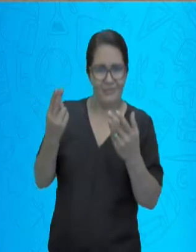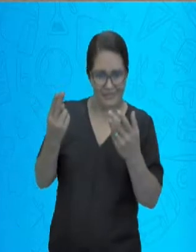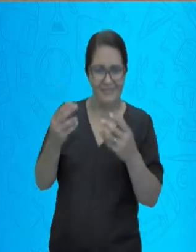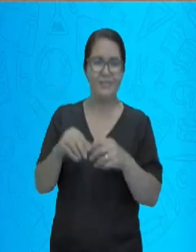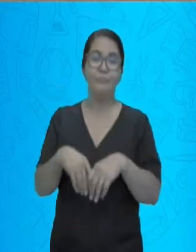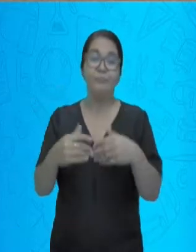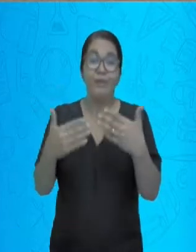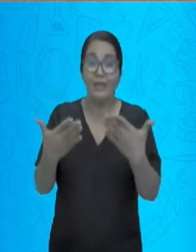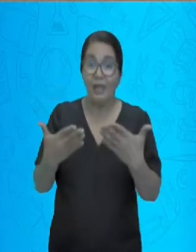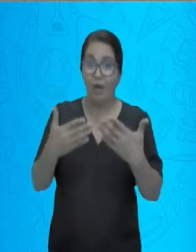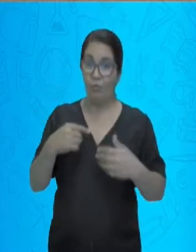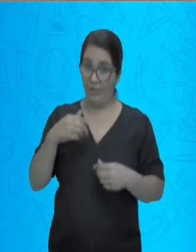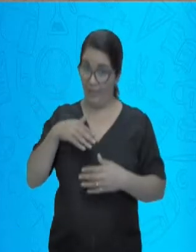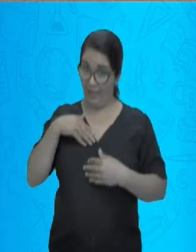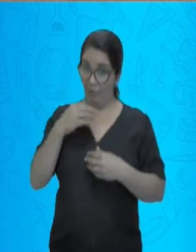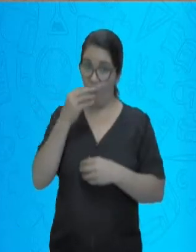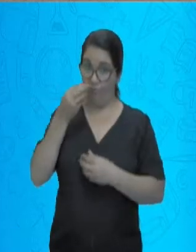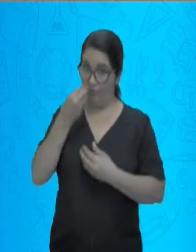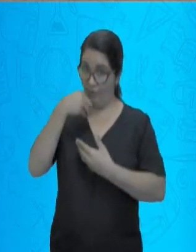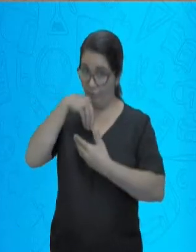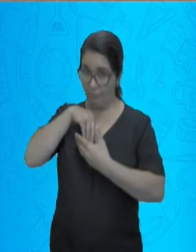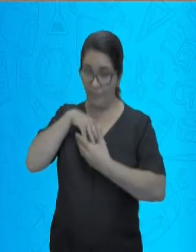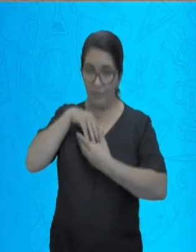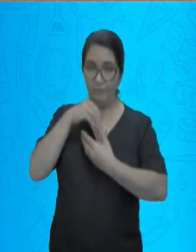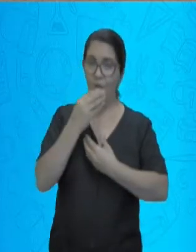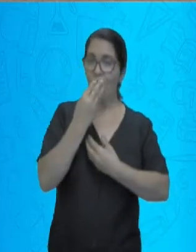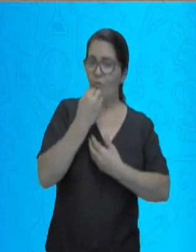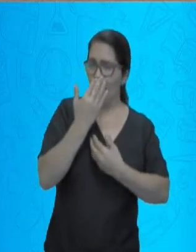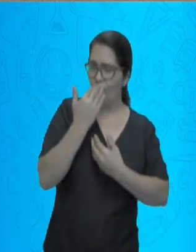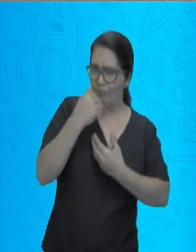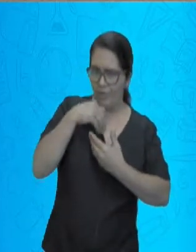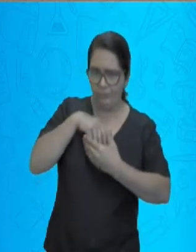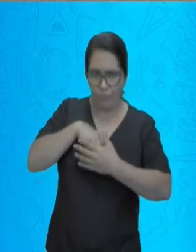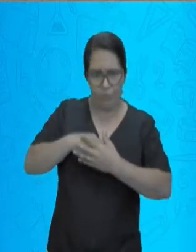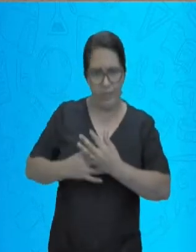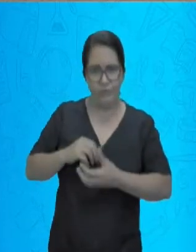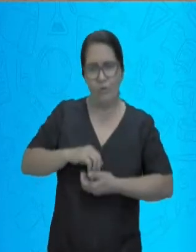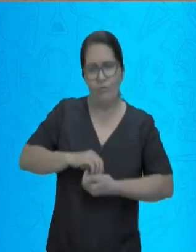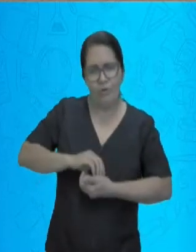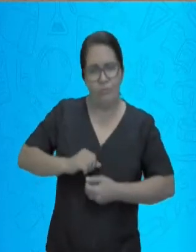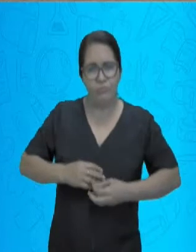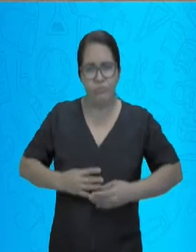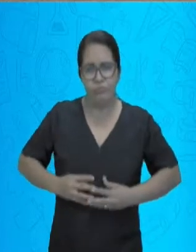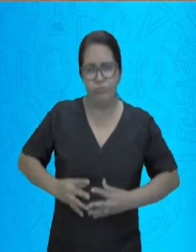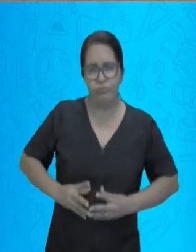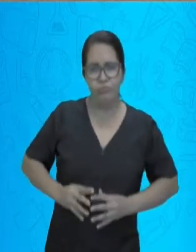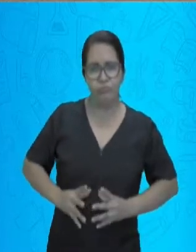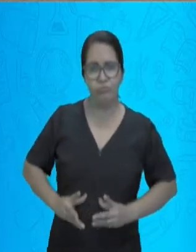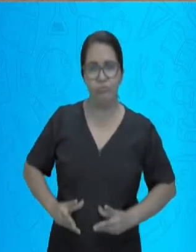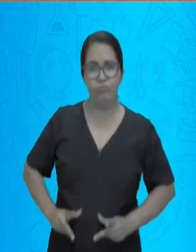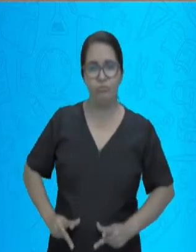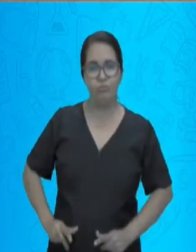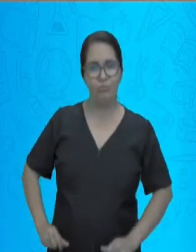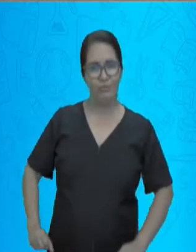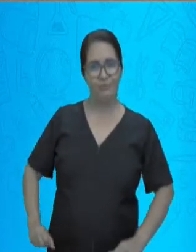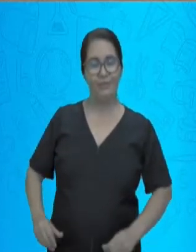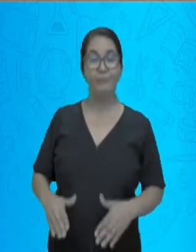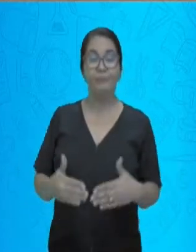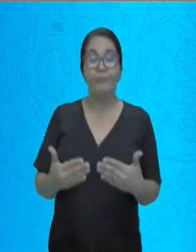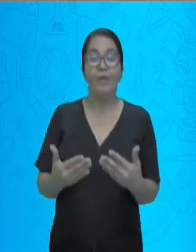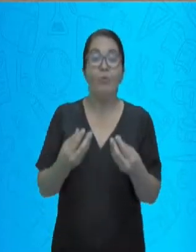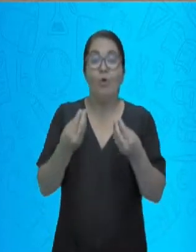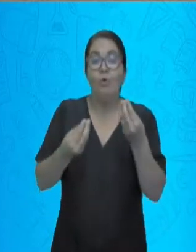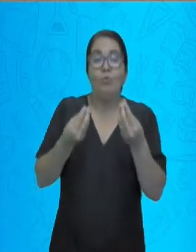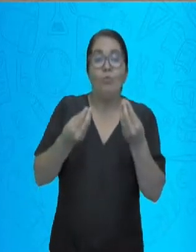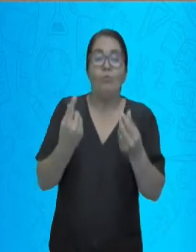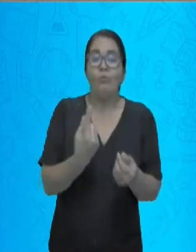vão ser eliminados. Pensando desta forma, nós vamos fazendo da seguinte maneira. Quando a